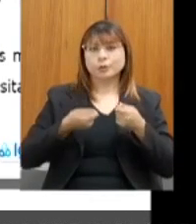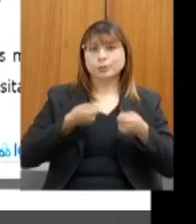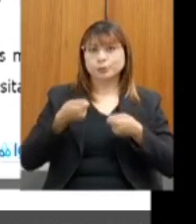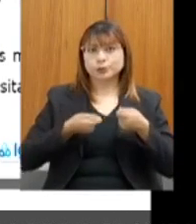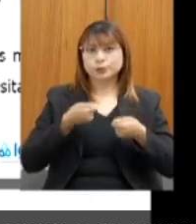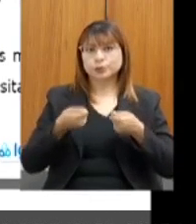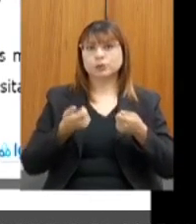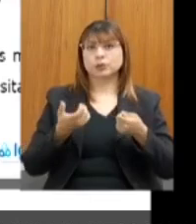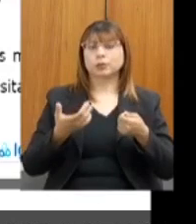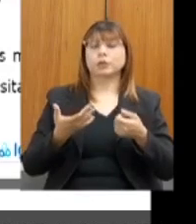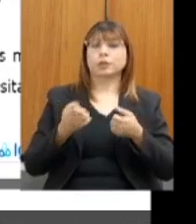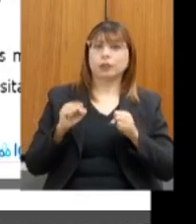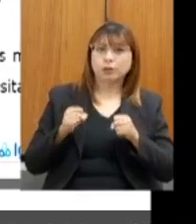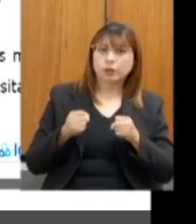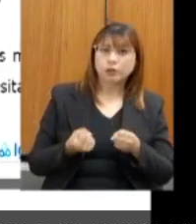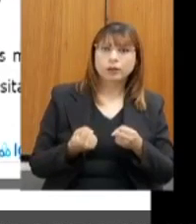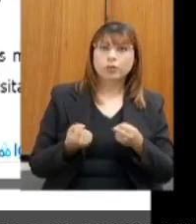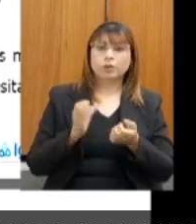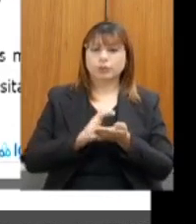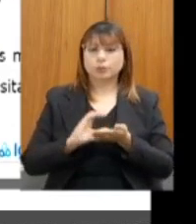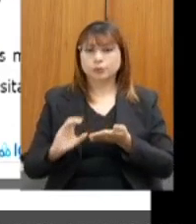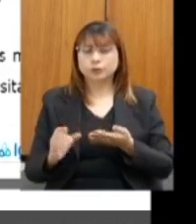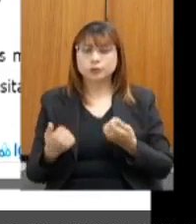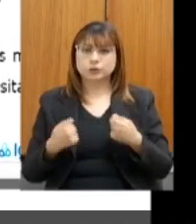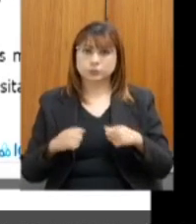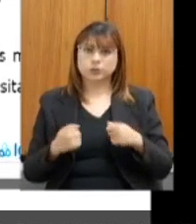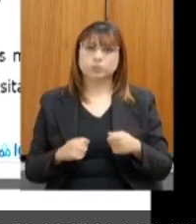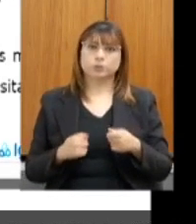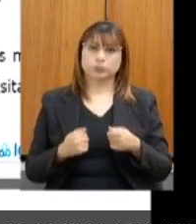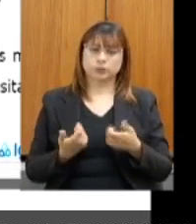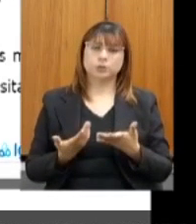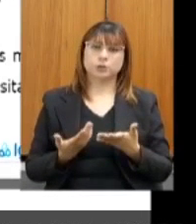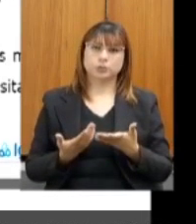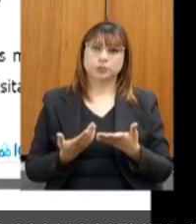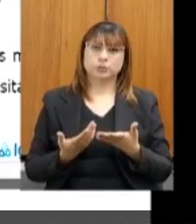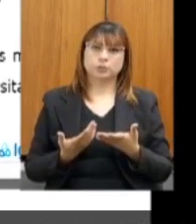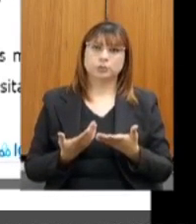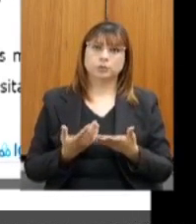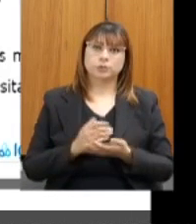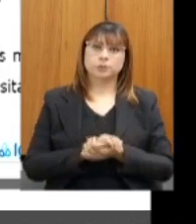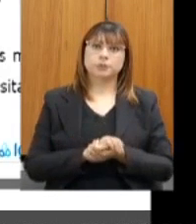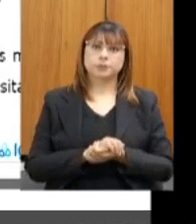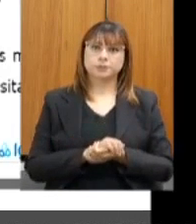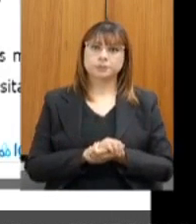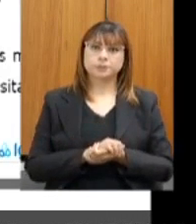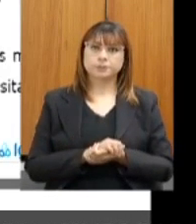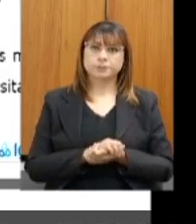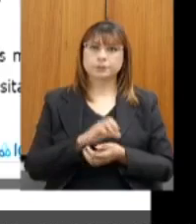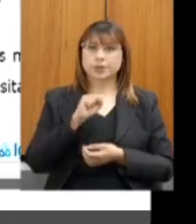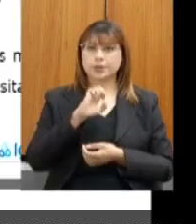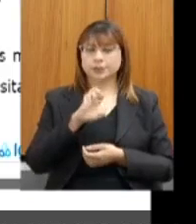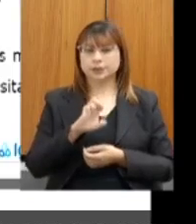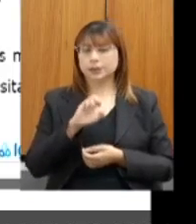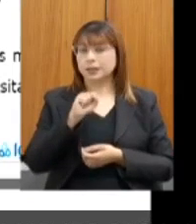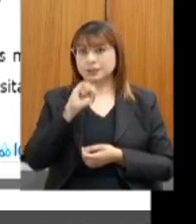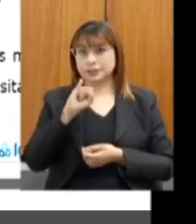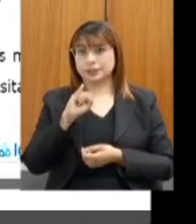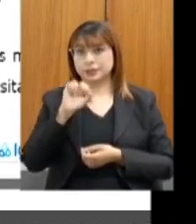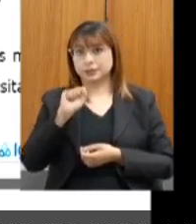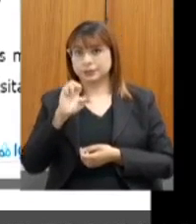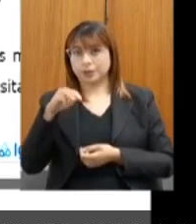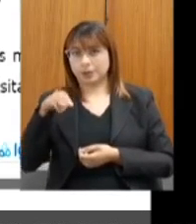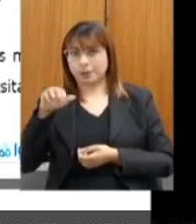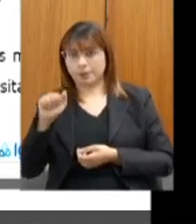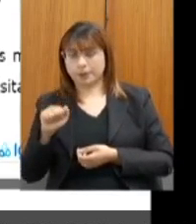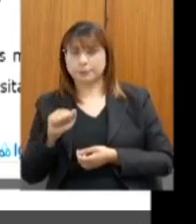recursos que ocorrem no nosso CISEMA. Bem, retomamos também a